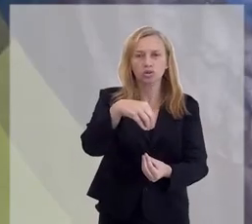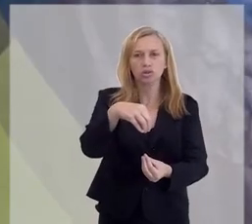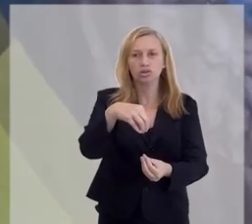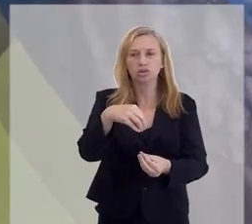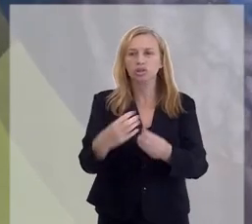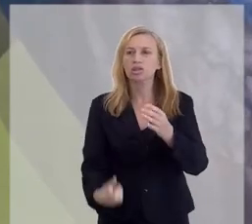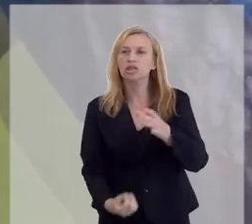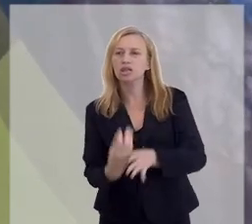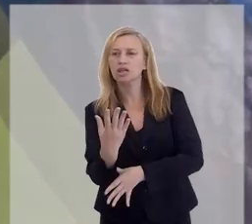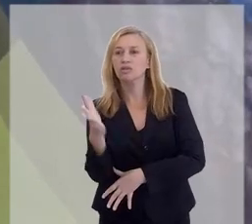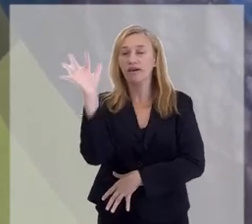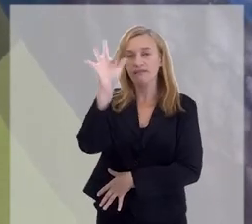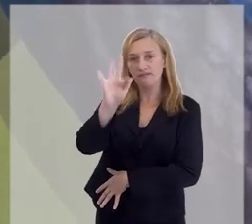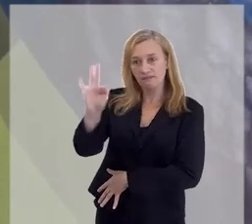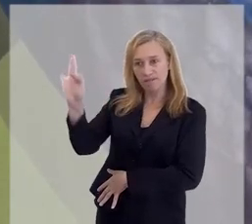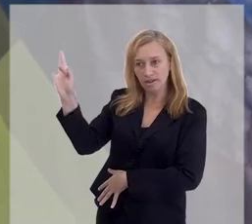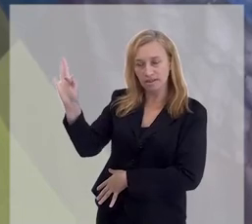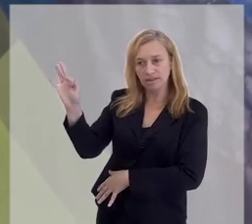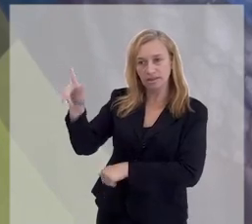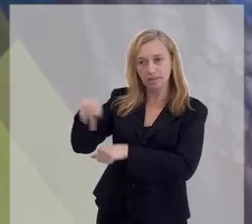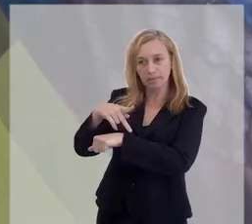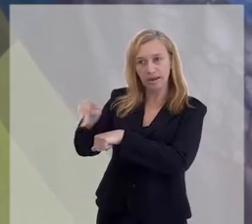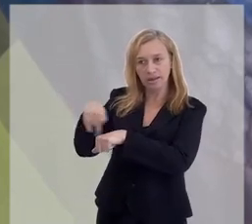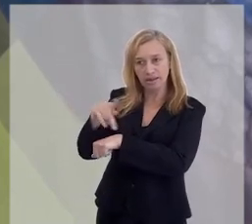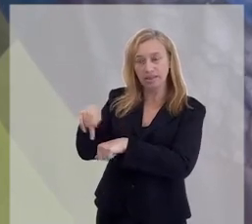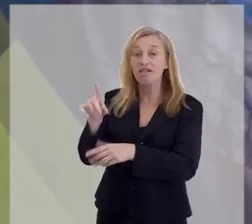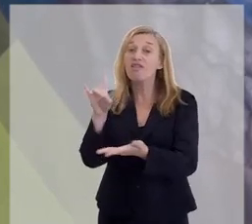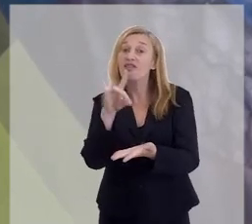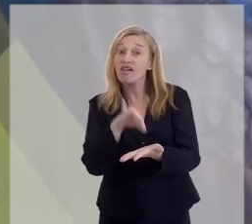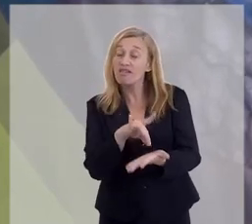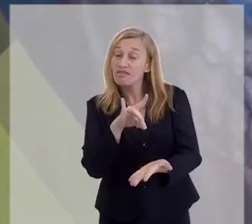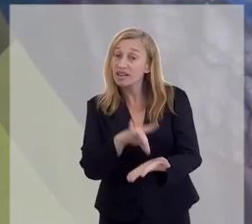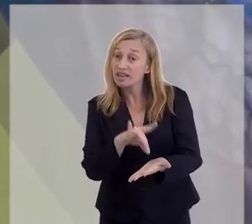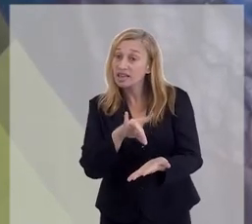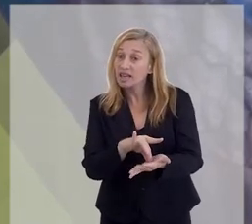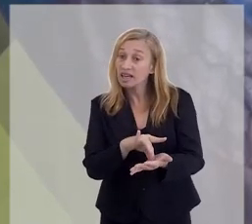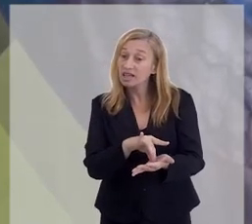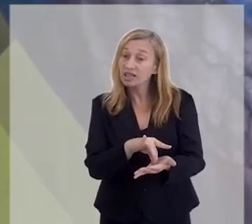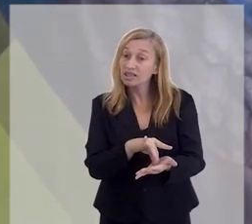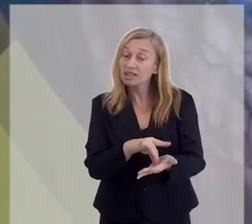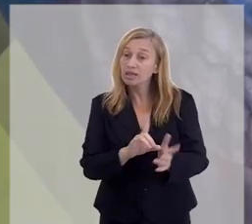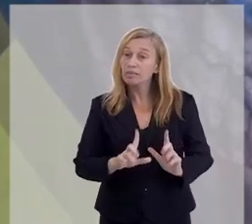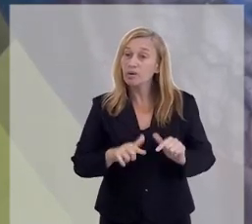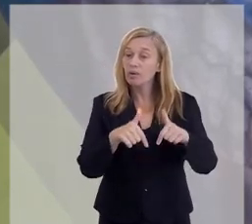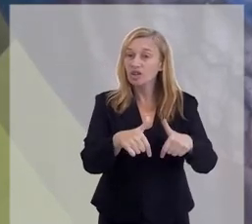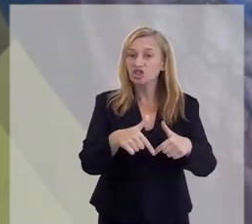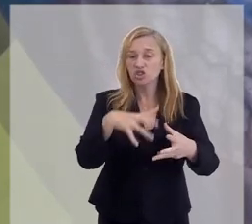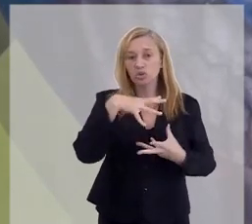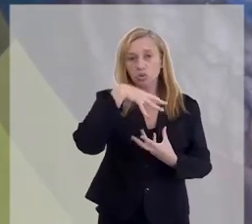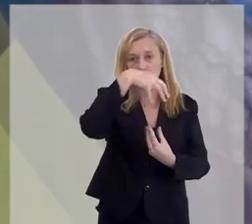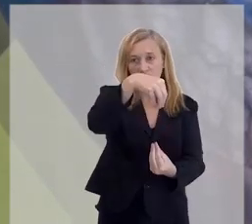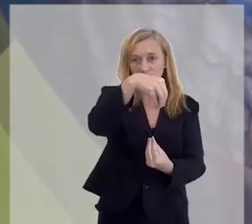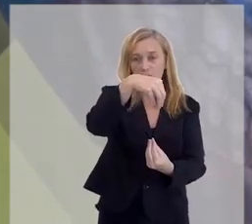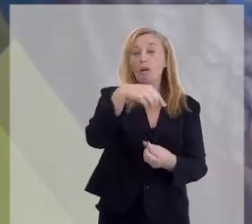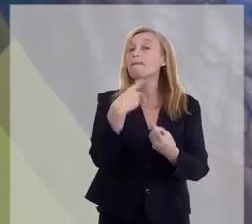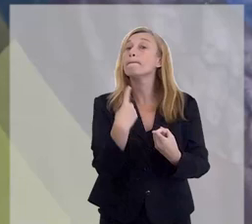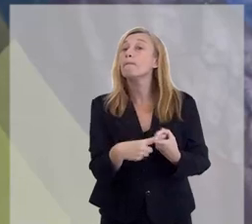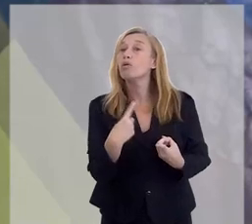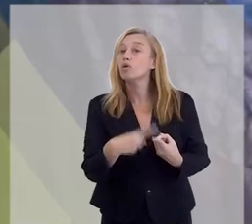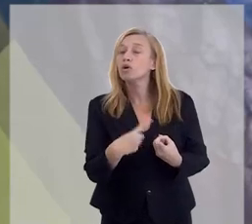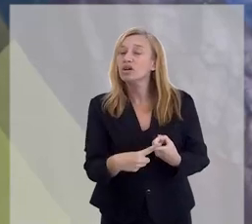Espiritismo nasceu em França. Na verdade, ele nasceu pela ação dos Espíritos,